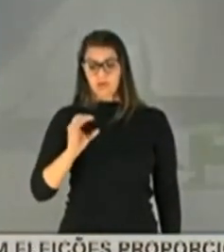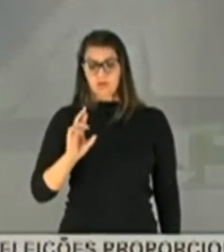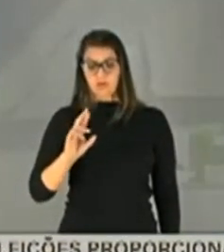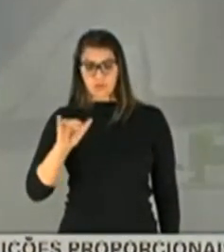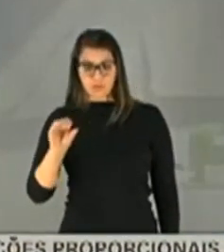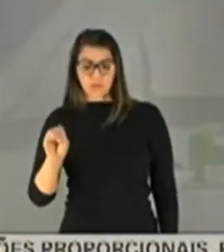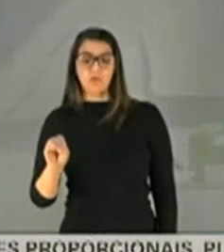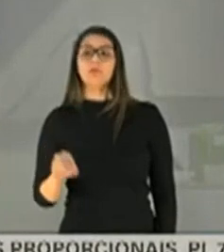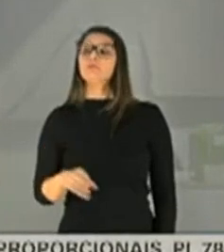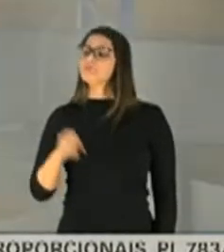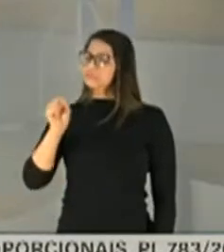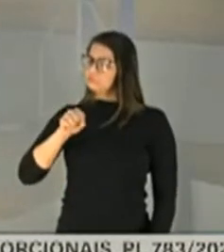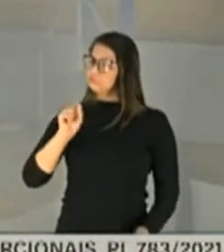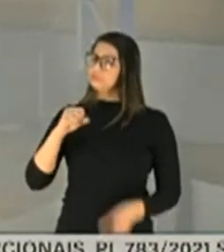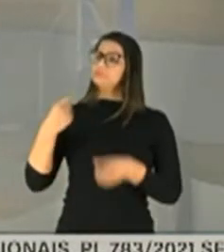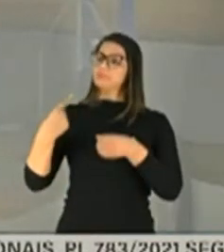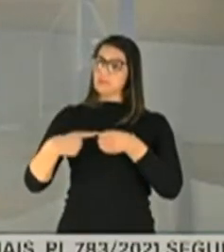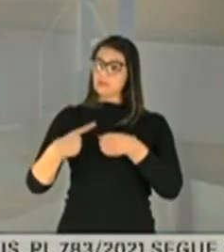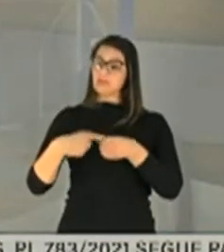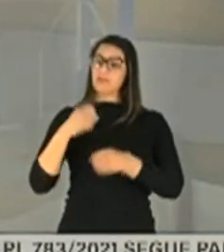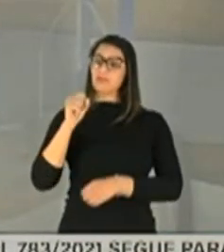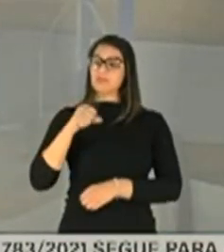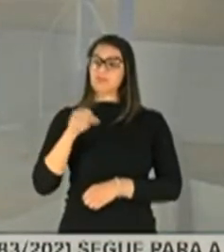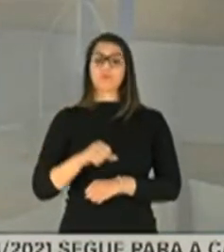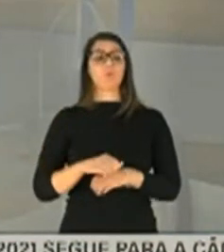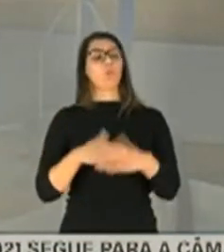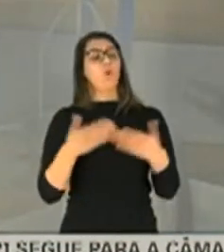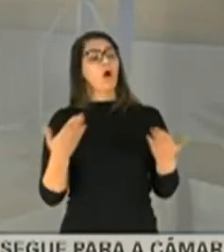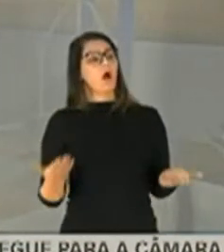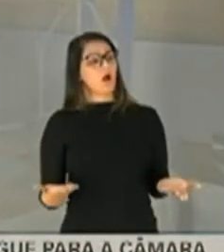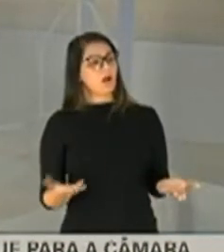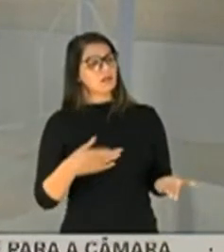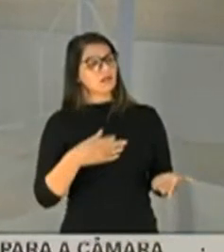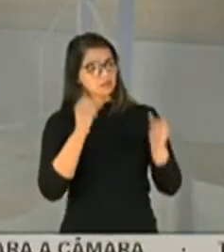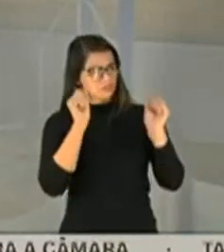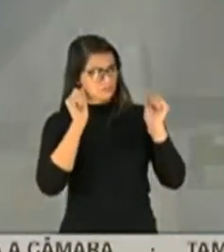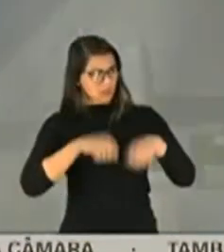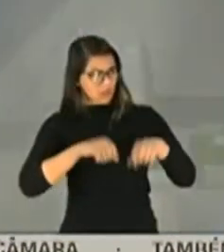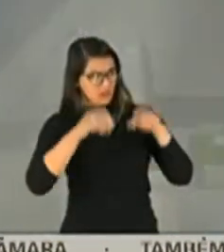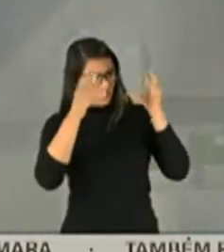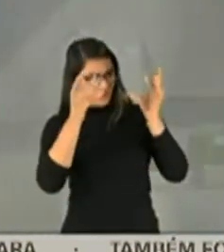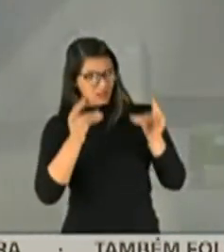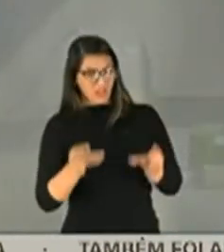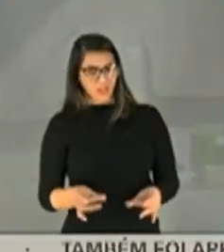Consórcios de cidades, sim. Consórcios de cidades. Que consórcios são esses? O pode detalhar para a gente?